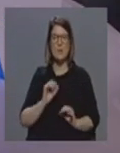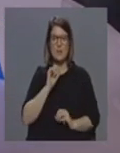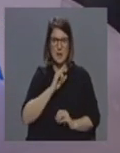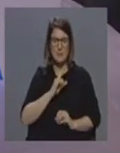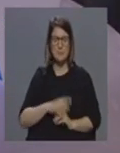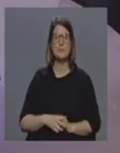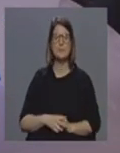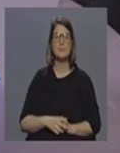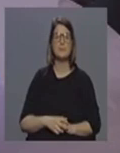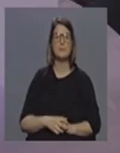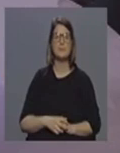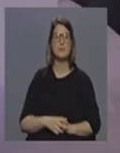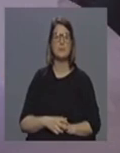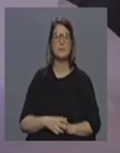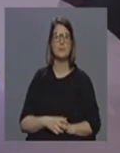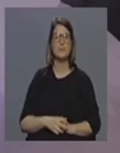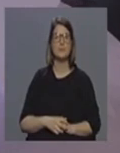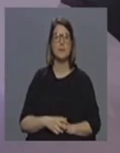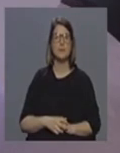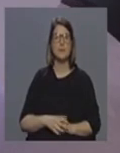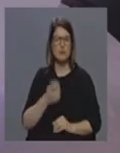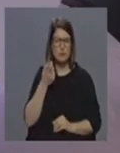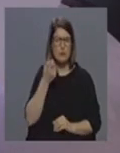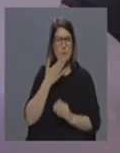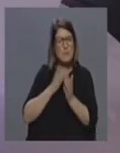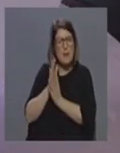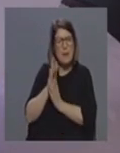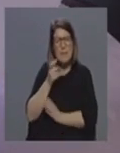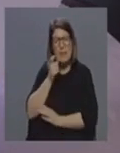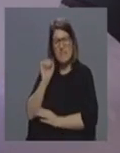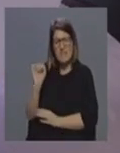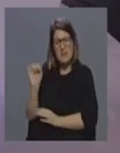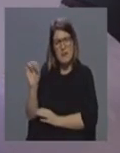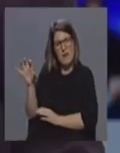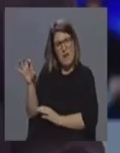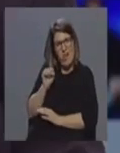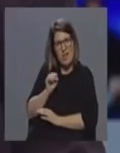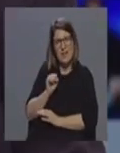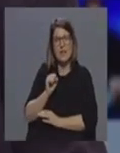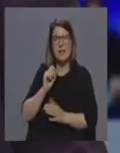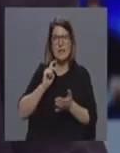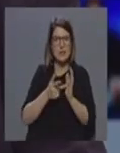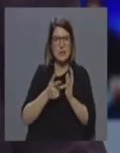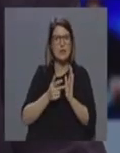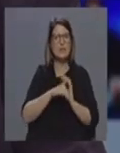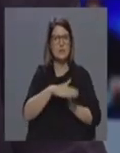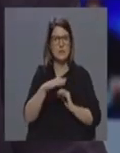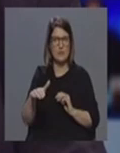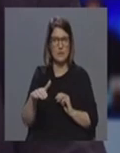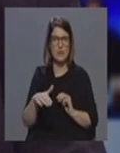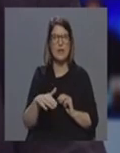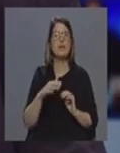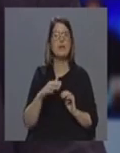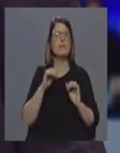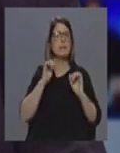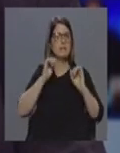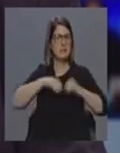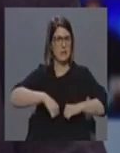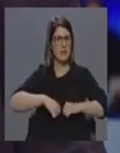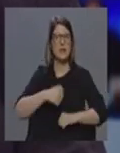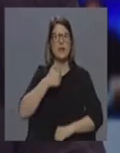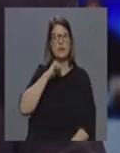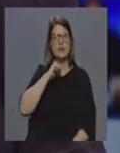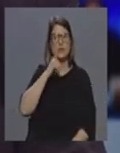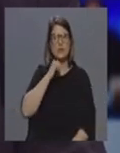vou roubar aqui um bocadinho as suas palavras e nós técnico-cientificamente estamos e posso dizer que nos Açores temos